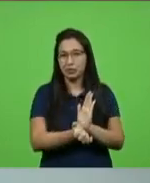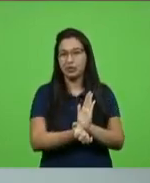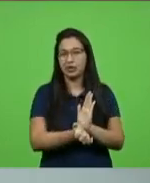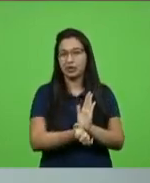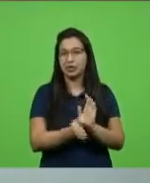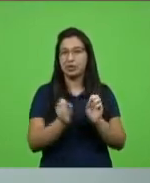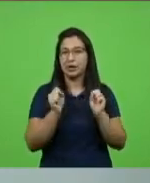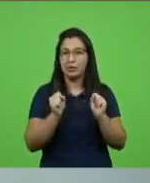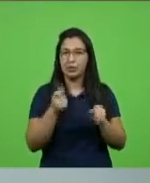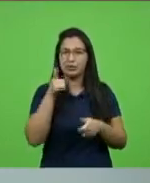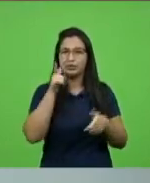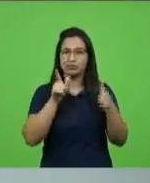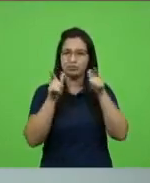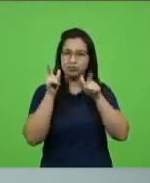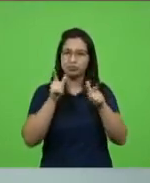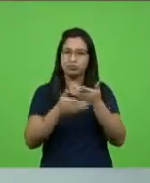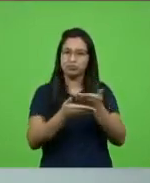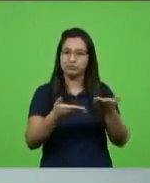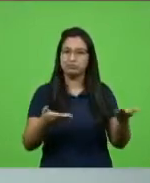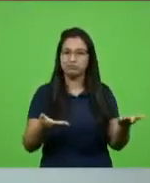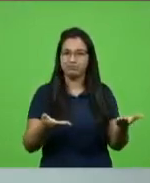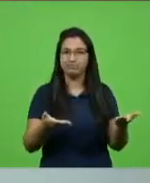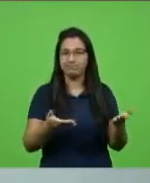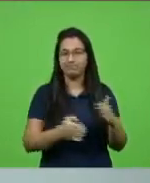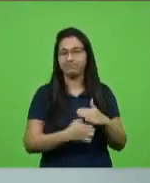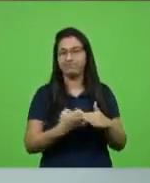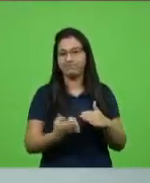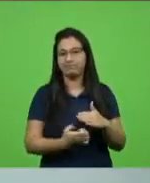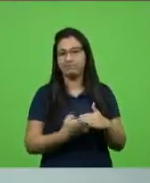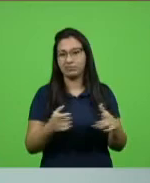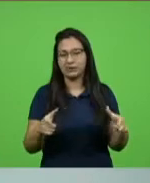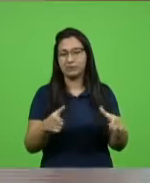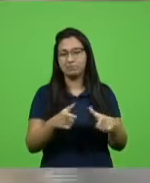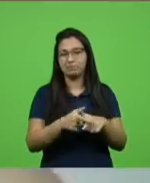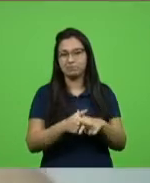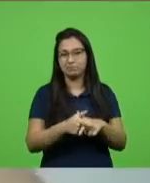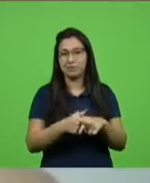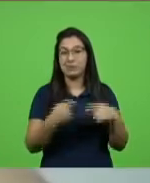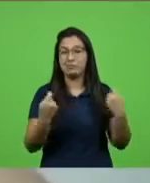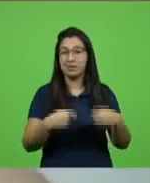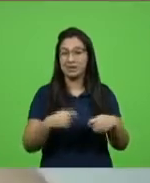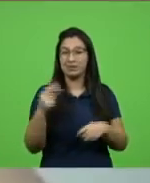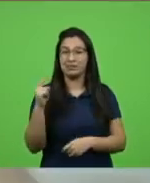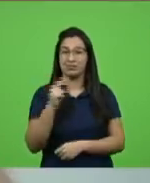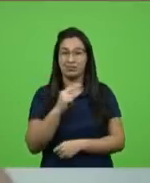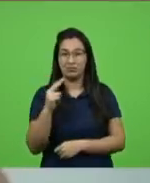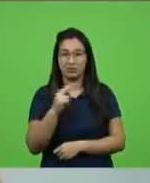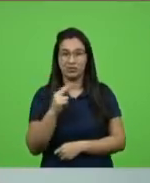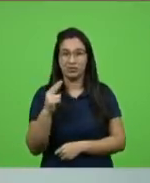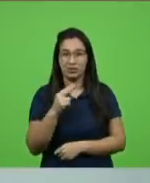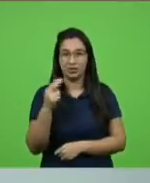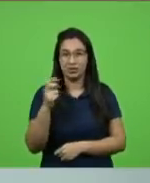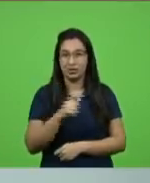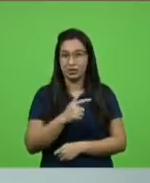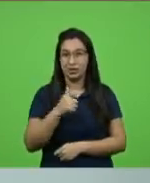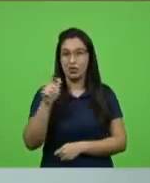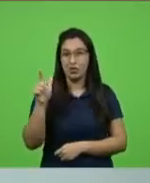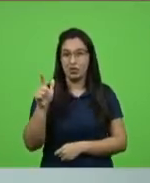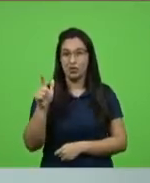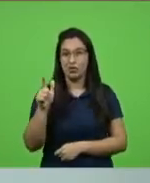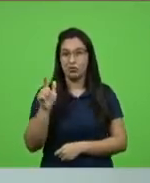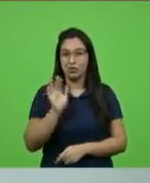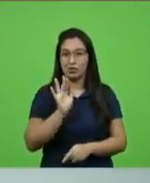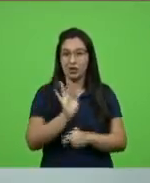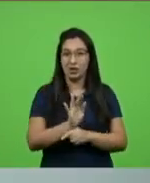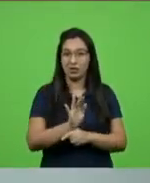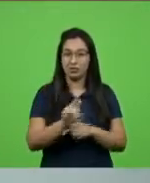acessível às empresas que hoje precisam desesperadamente de uma alternativa econômica para manter os seus negócios de